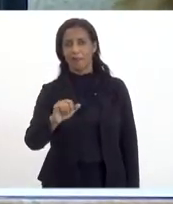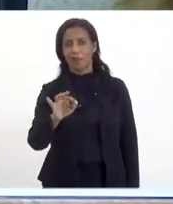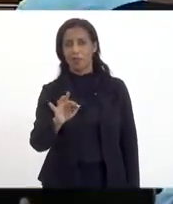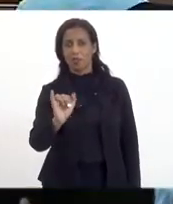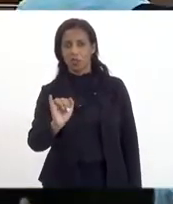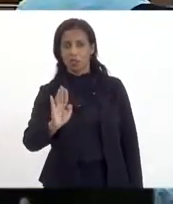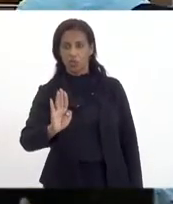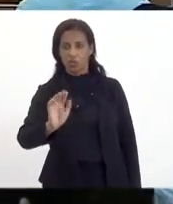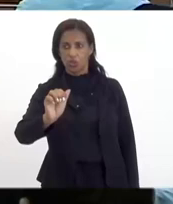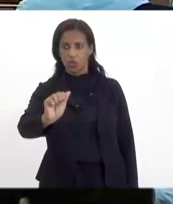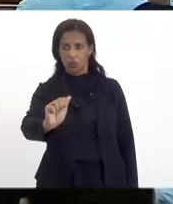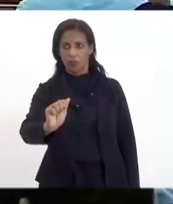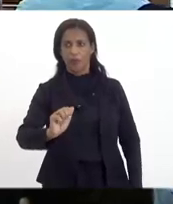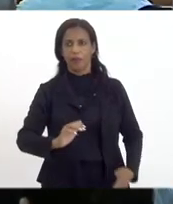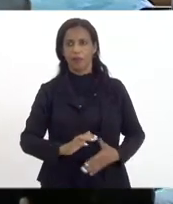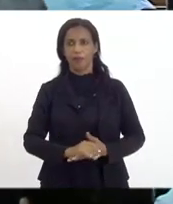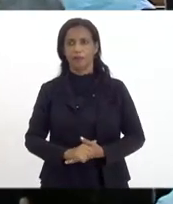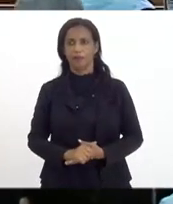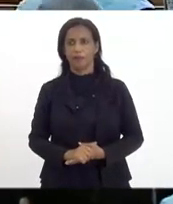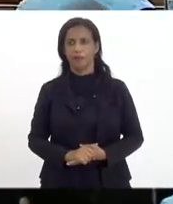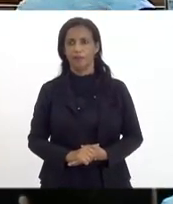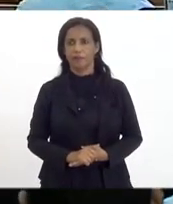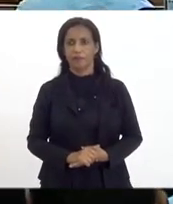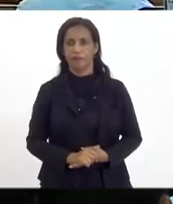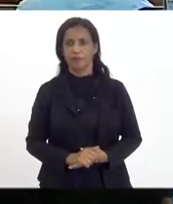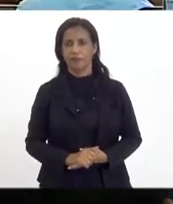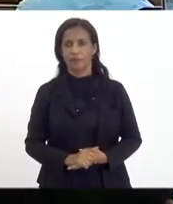E, logicamente, dar sua contribuição também para nós.